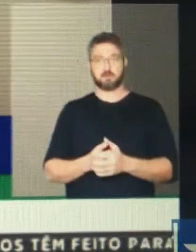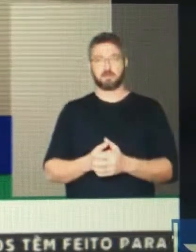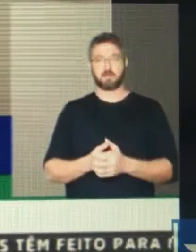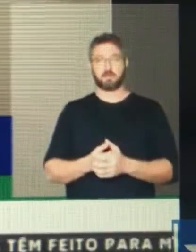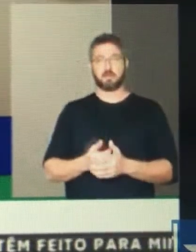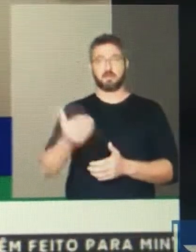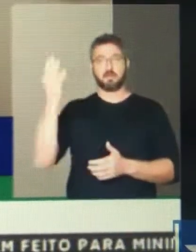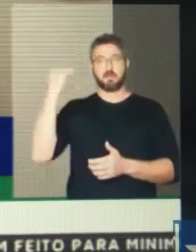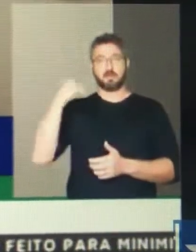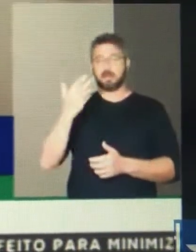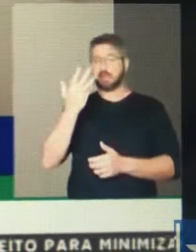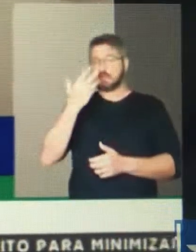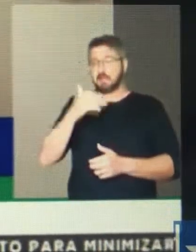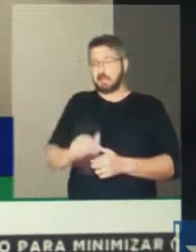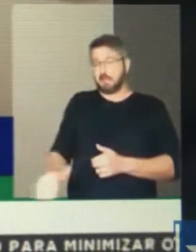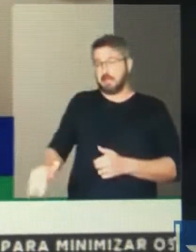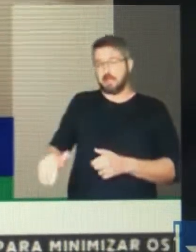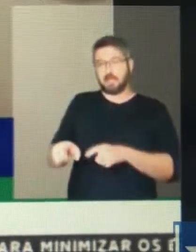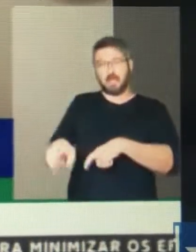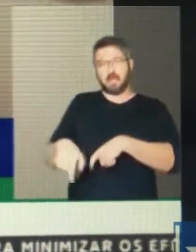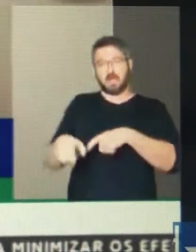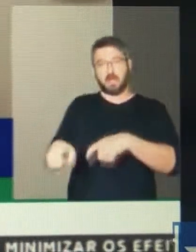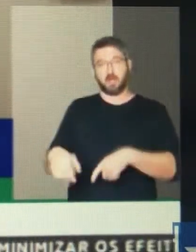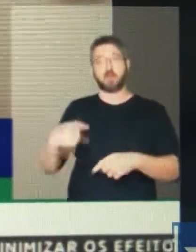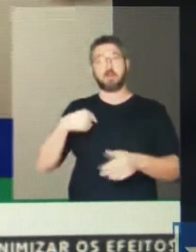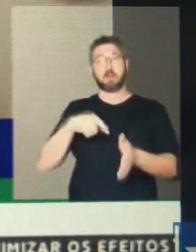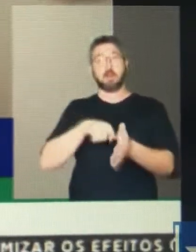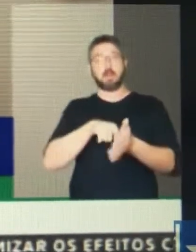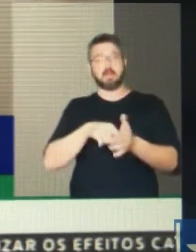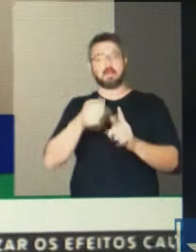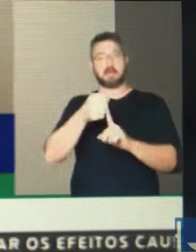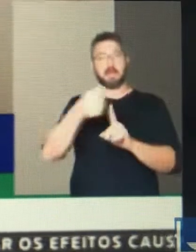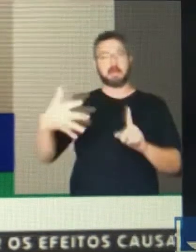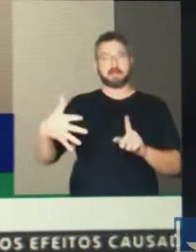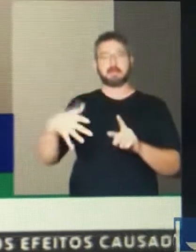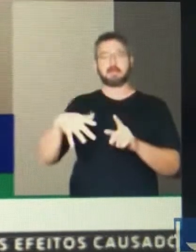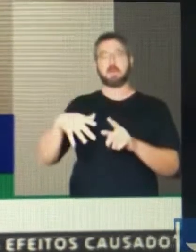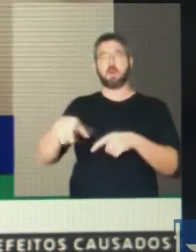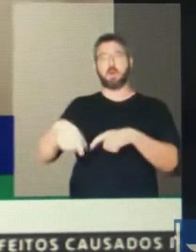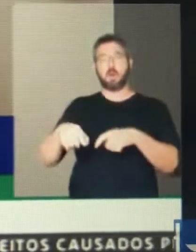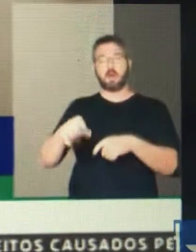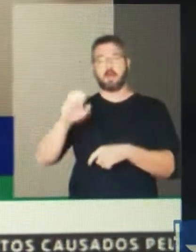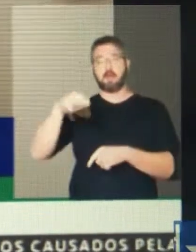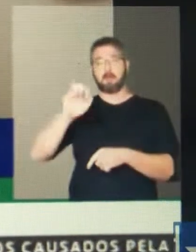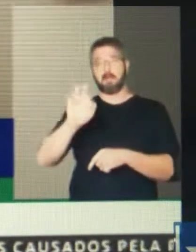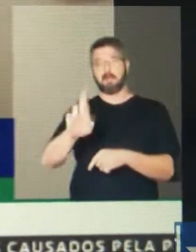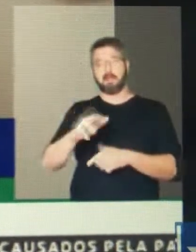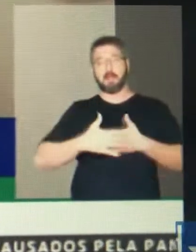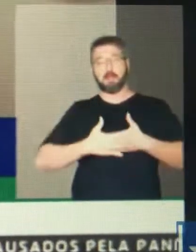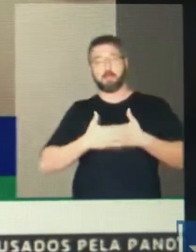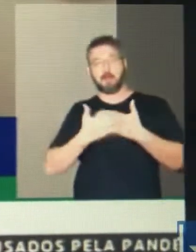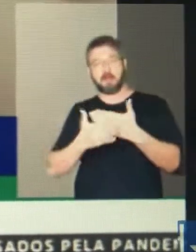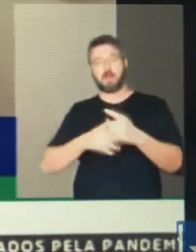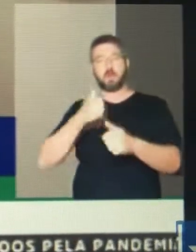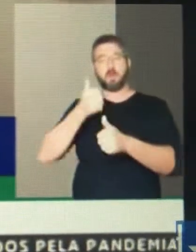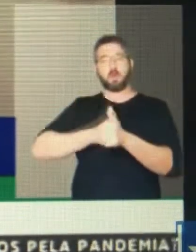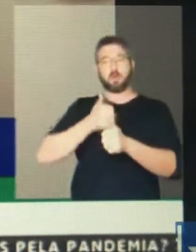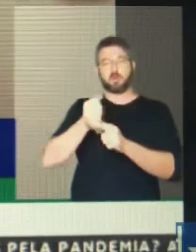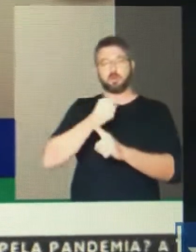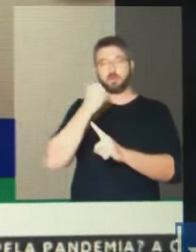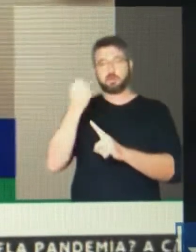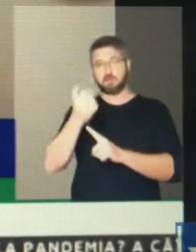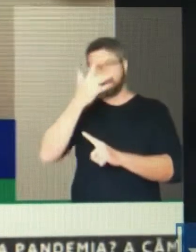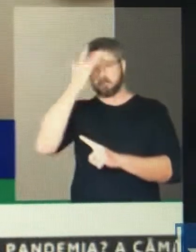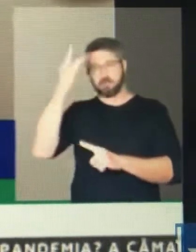pelas lutas sociais, dos assentados da reforma agrária, desde a presidência da Ematéria, da Associação das